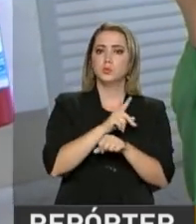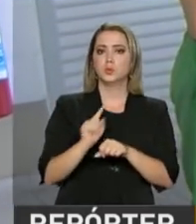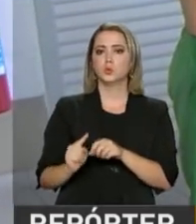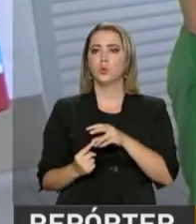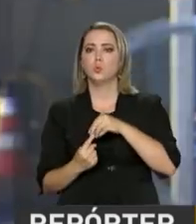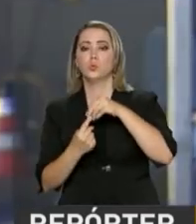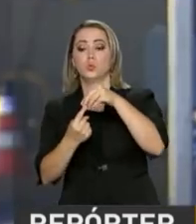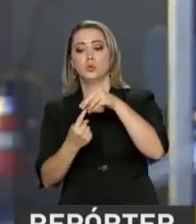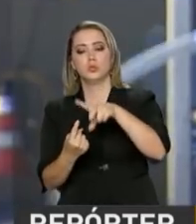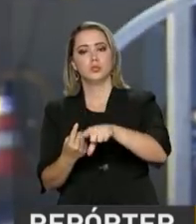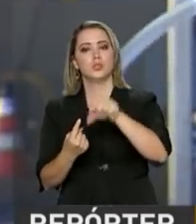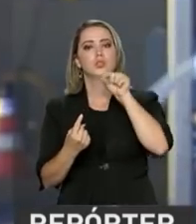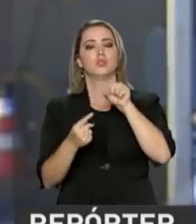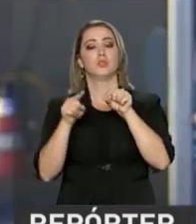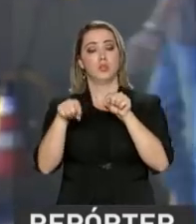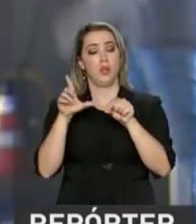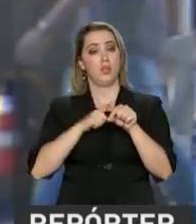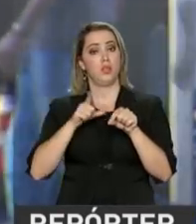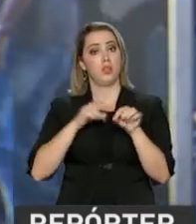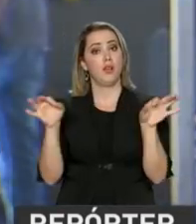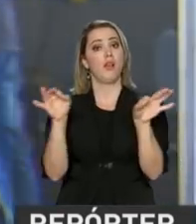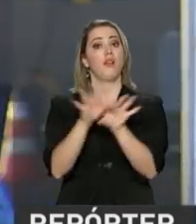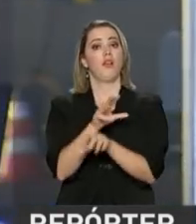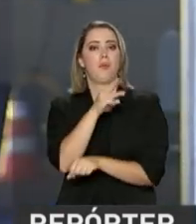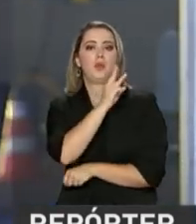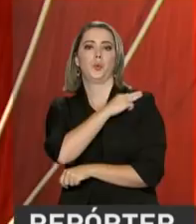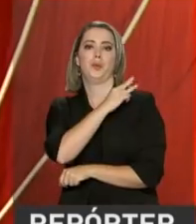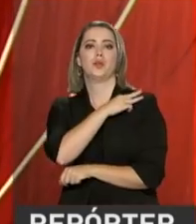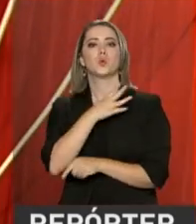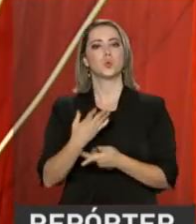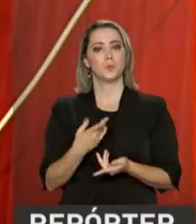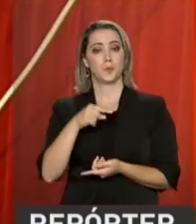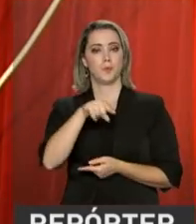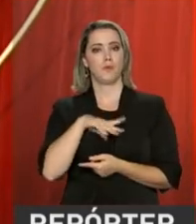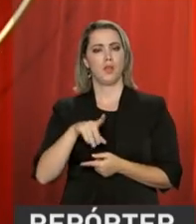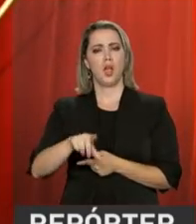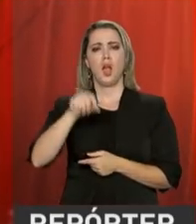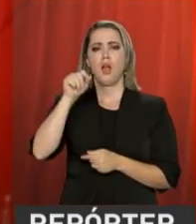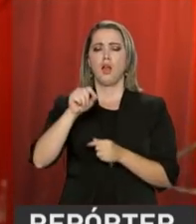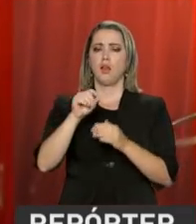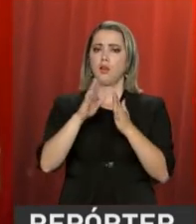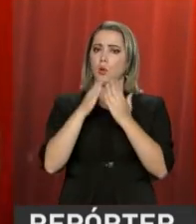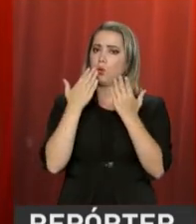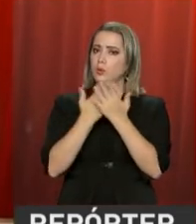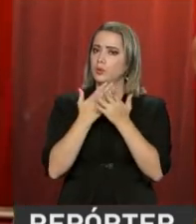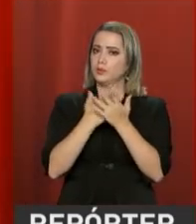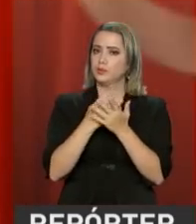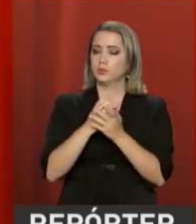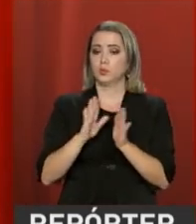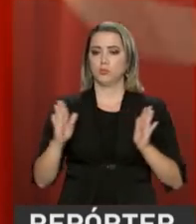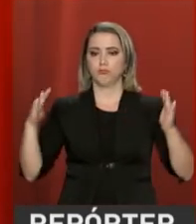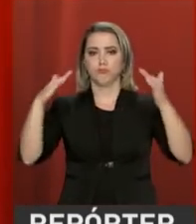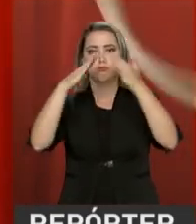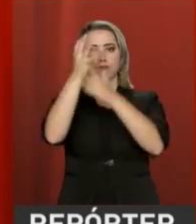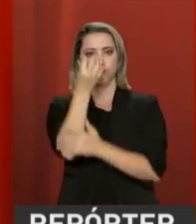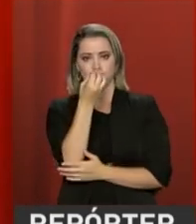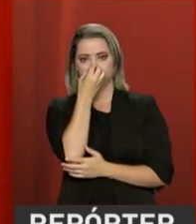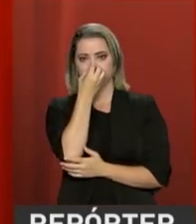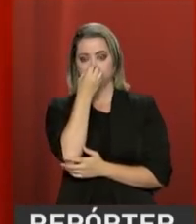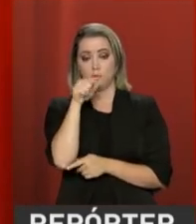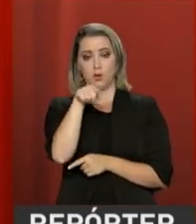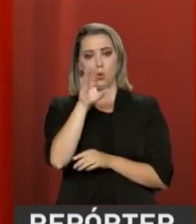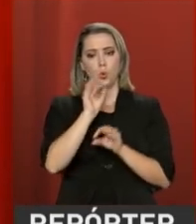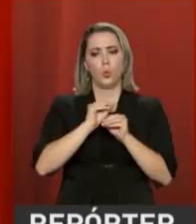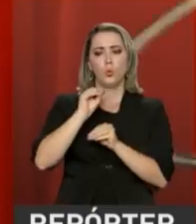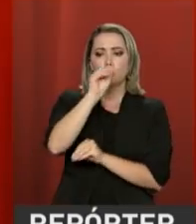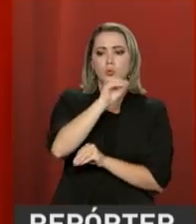-requisito para participar é ter concluído o ensino médio. A Escola Nacional de Circo no Rio de Janeiro cuida tanto